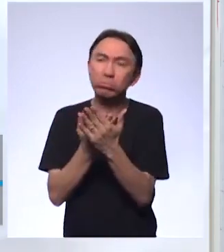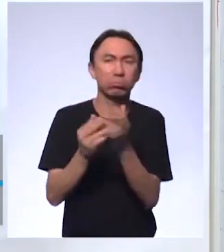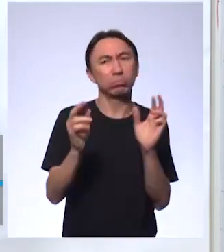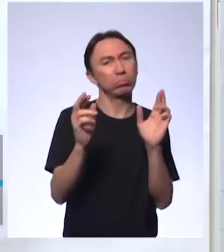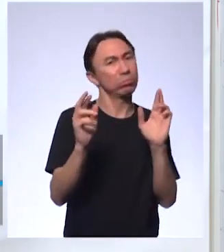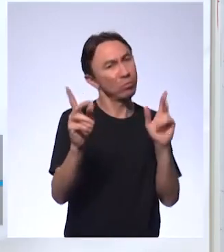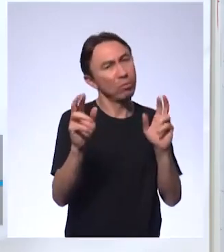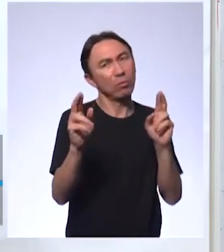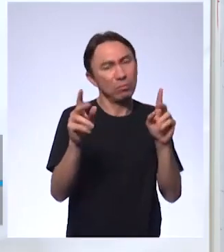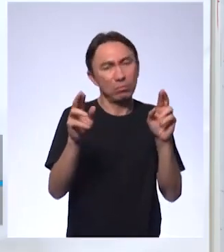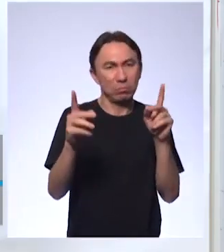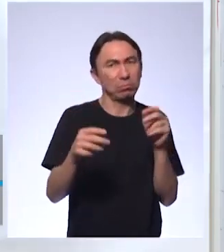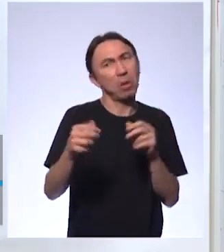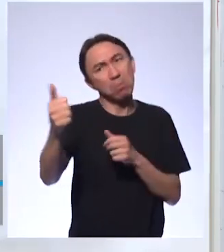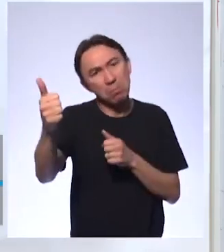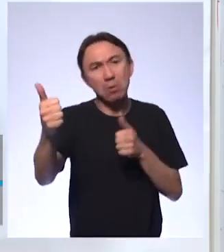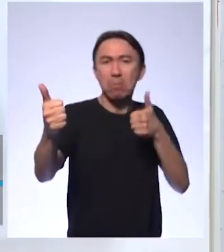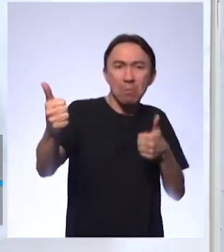historinha para você.